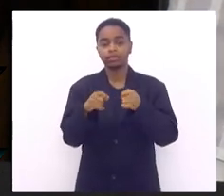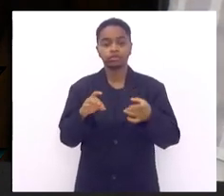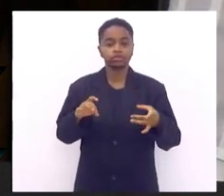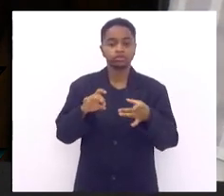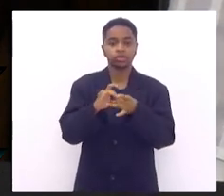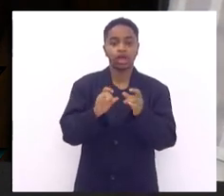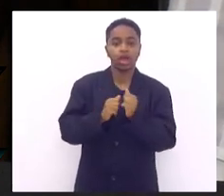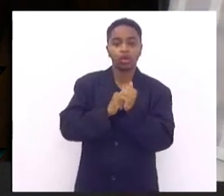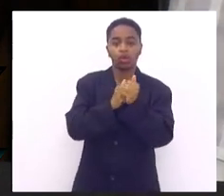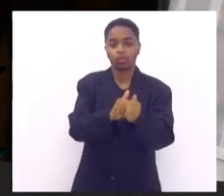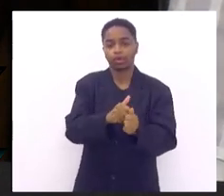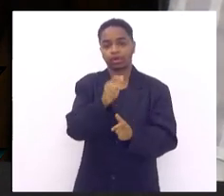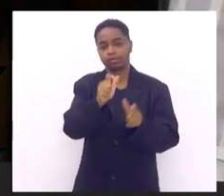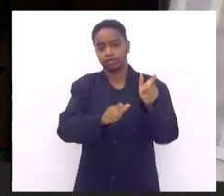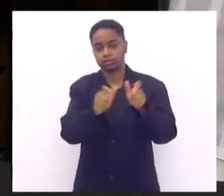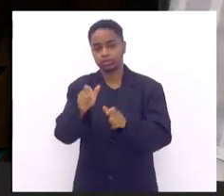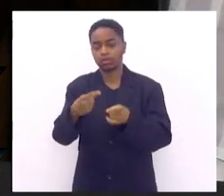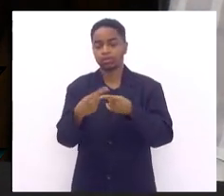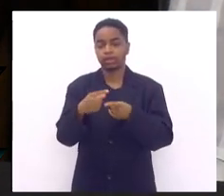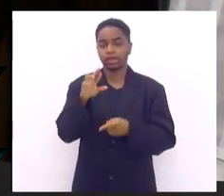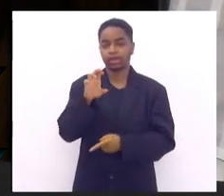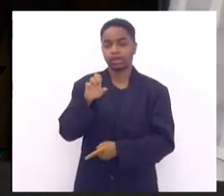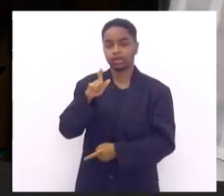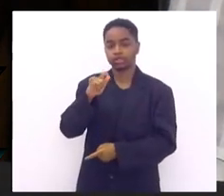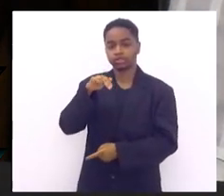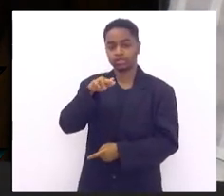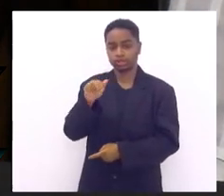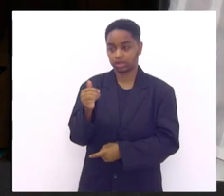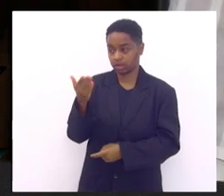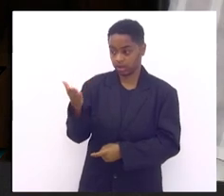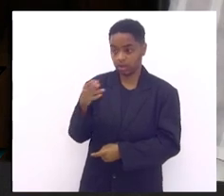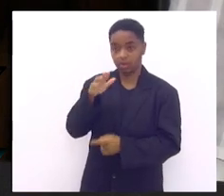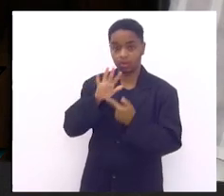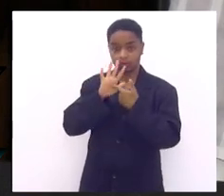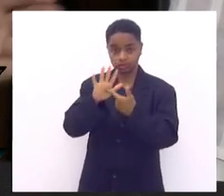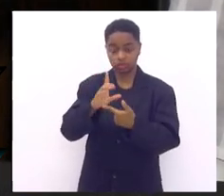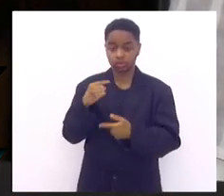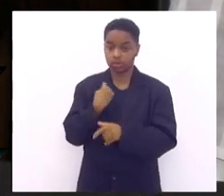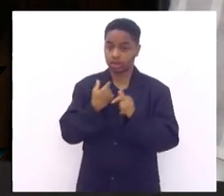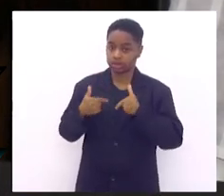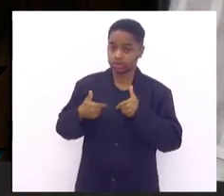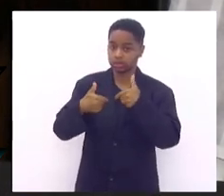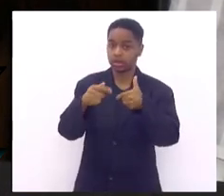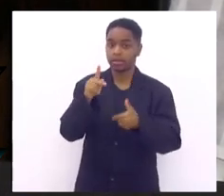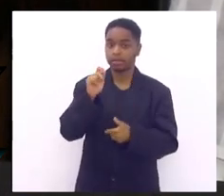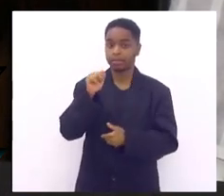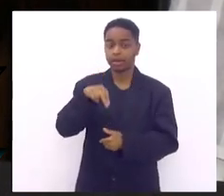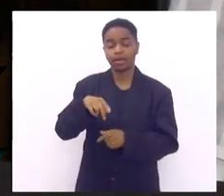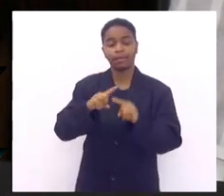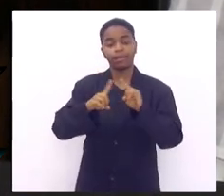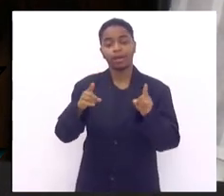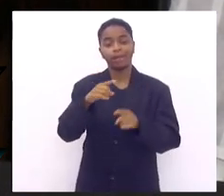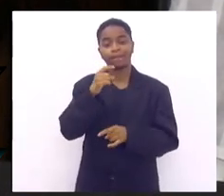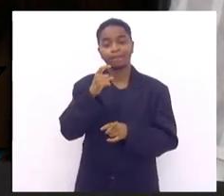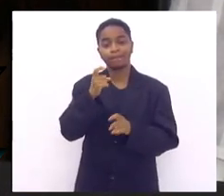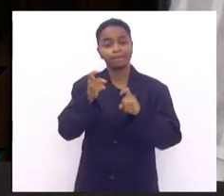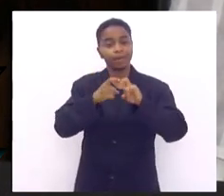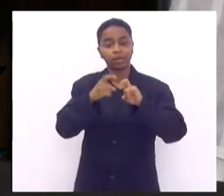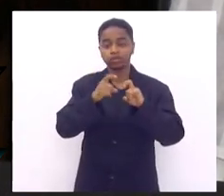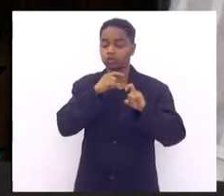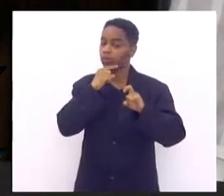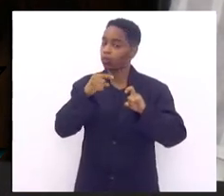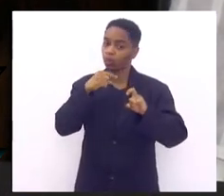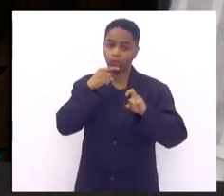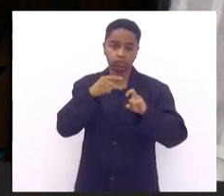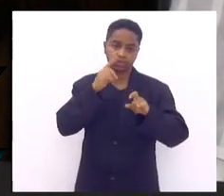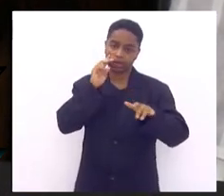paciente diabético a doutora Regina mostrou nós fizemos uma ação no PAN e o médico não tem condição não é porque ele não queira ele não tem condição